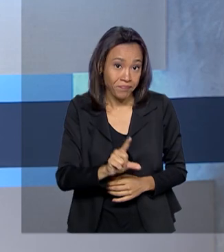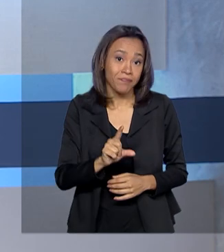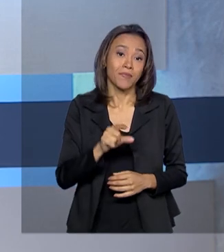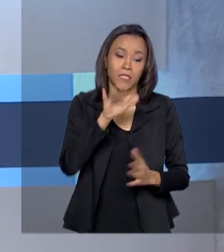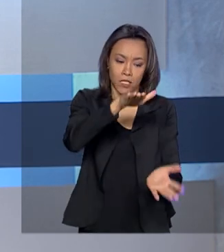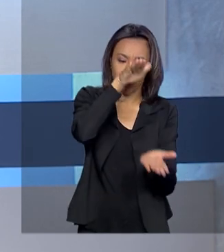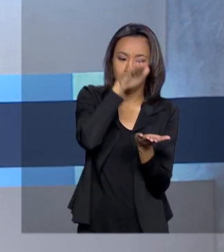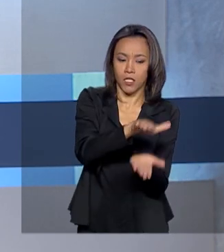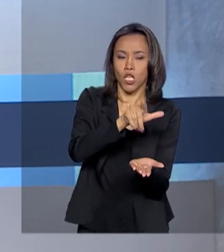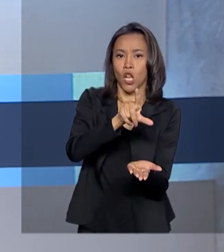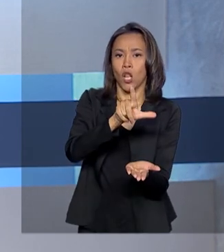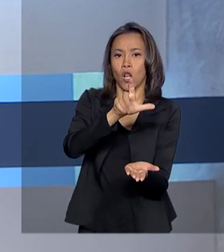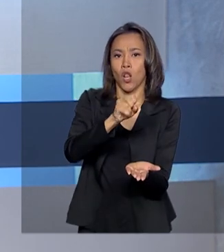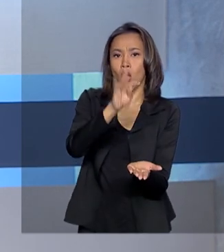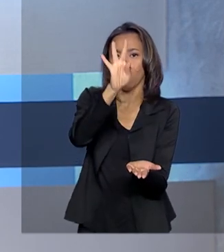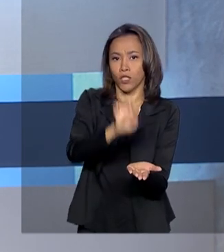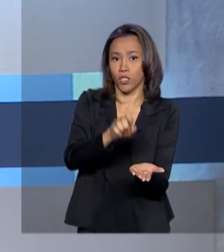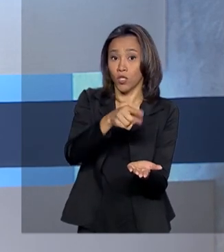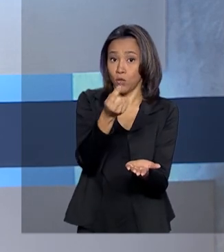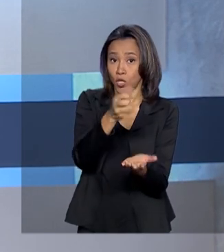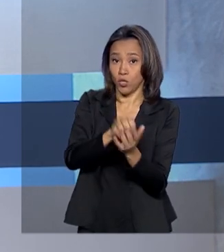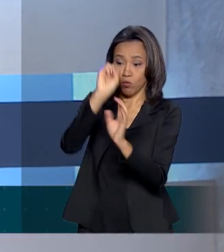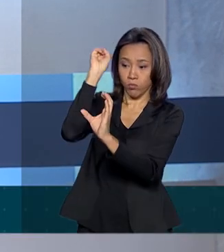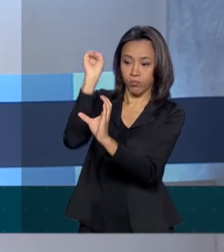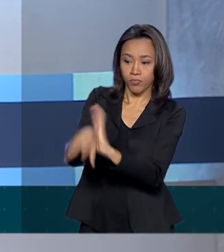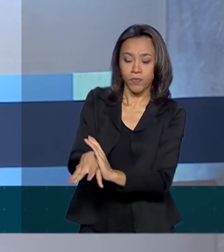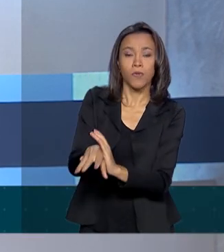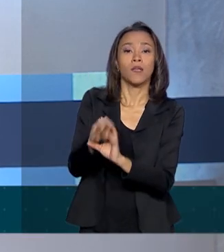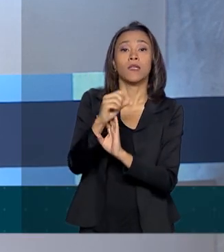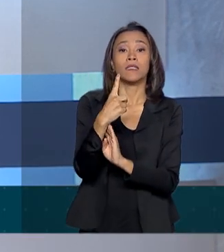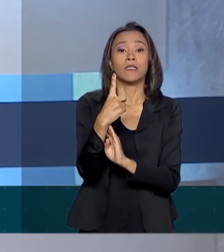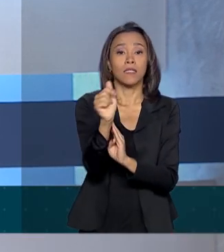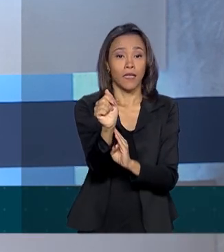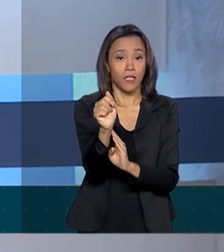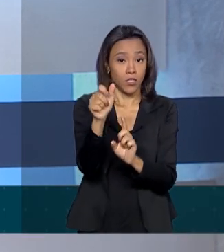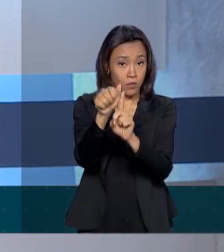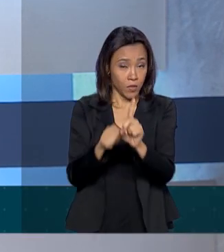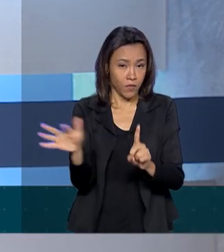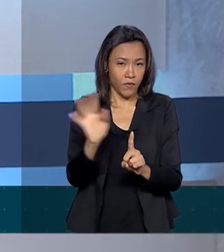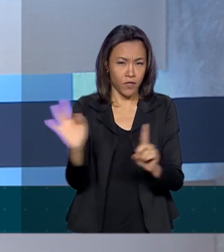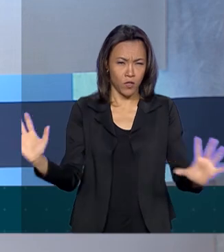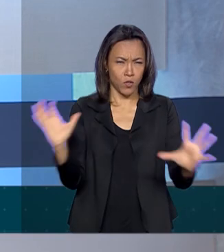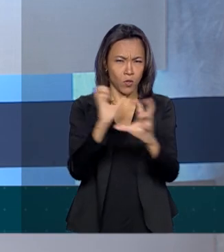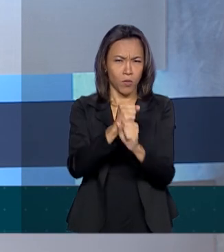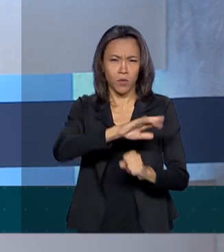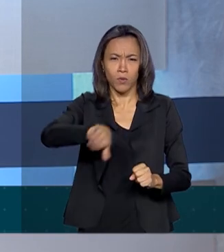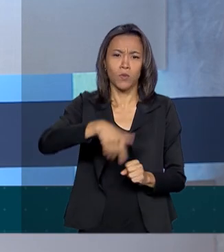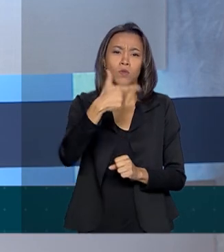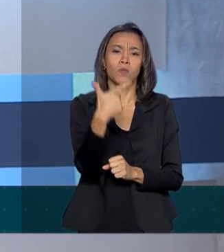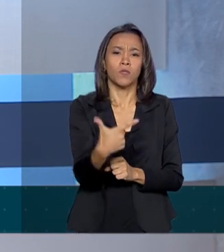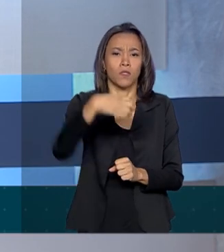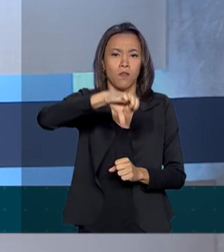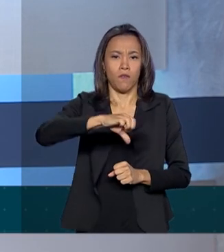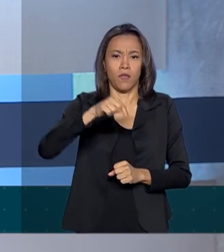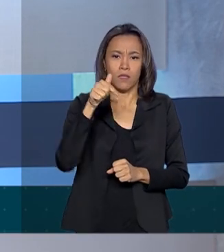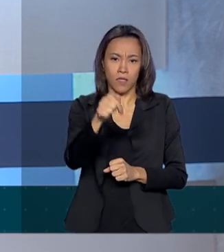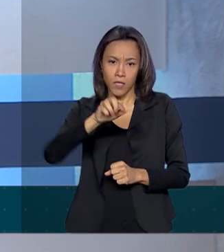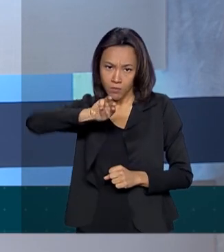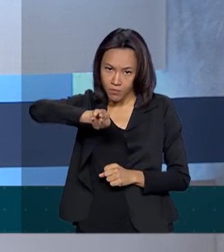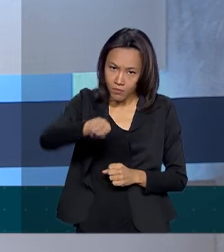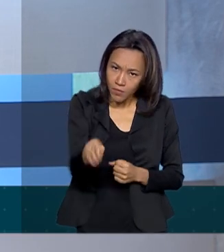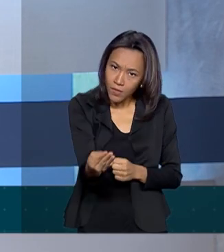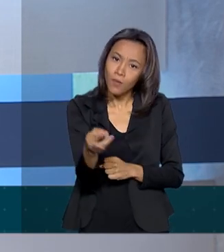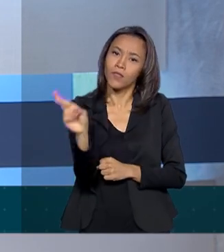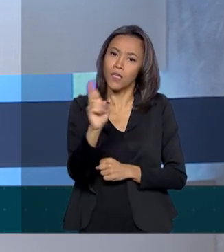O crédito bancário será feito no dia 17 de fevereiro, somando mais de 297 milhões de reais.